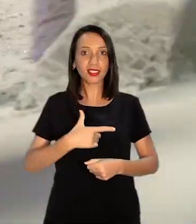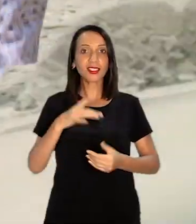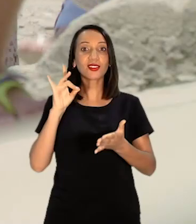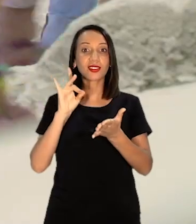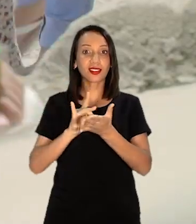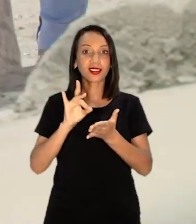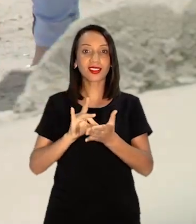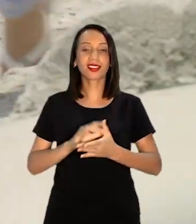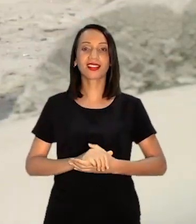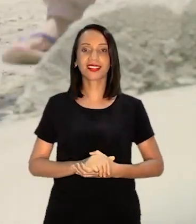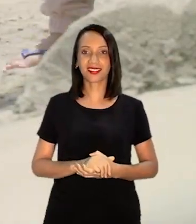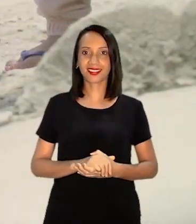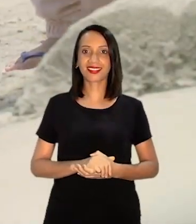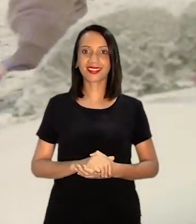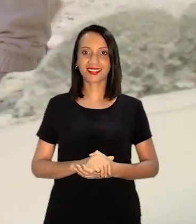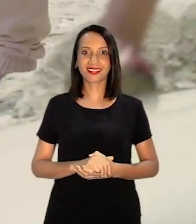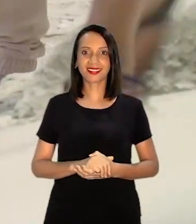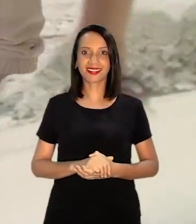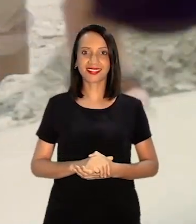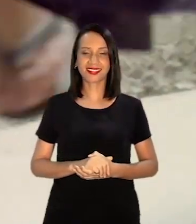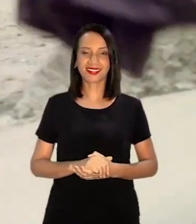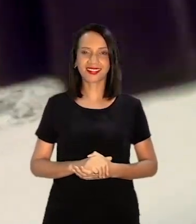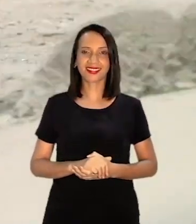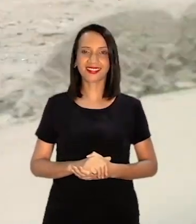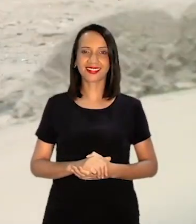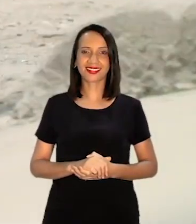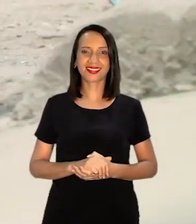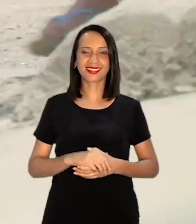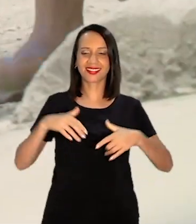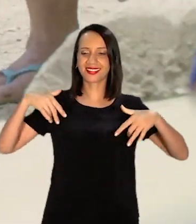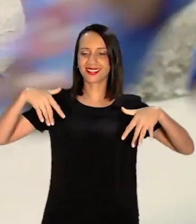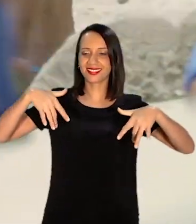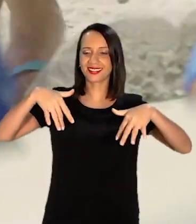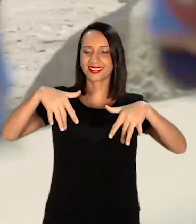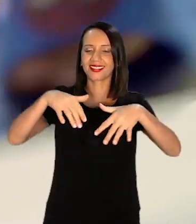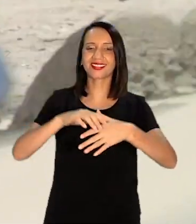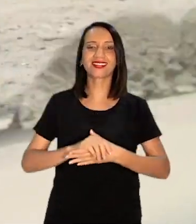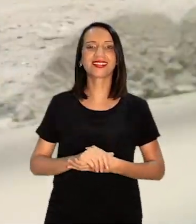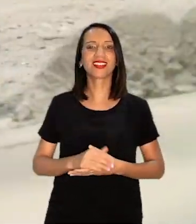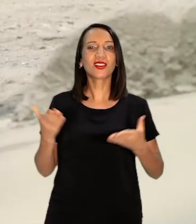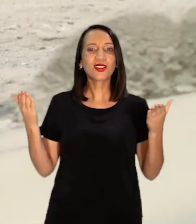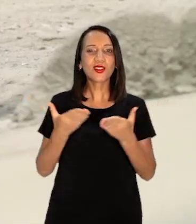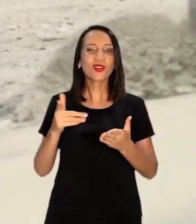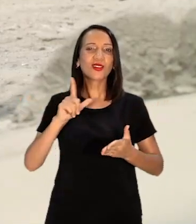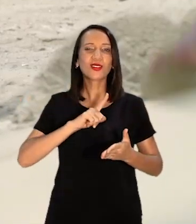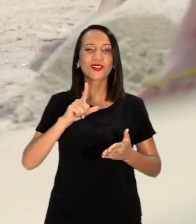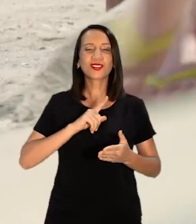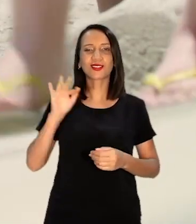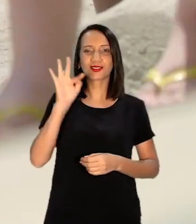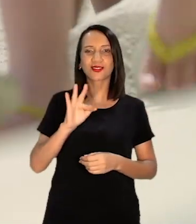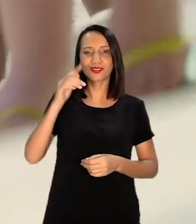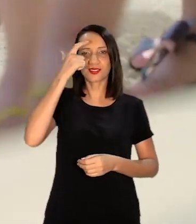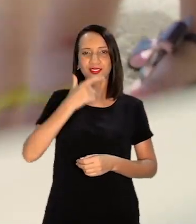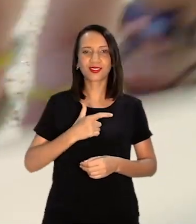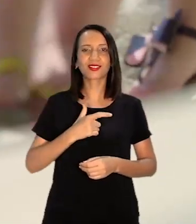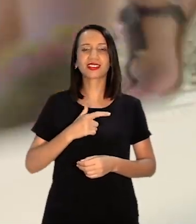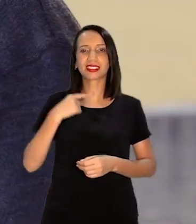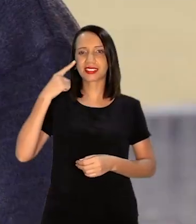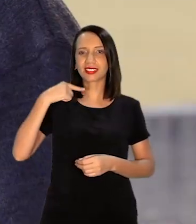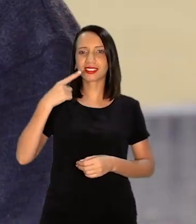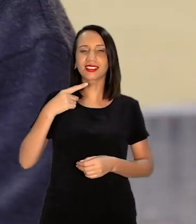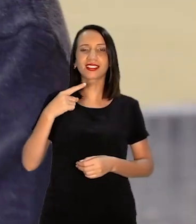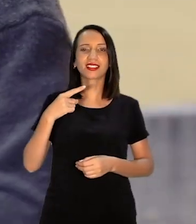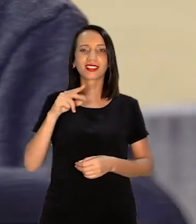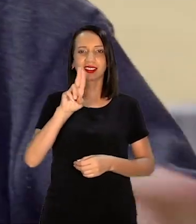verdade Detalhe de pés Caminhando na rua Eu hoje Estou fazendo a segunda faculdade Faço direito na US